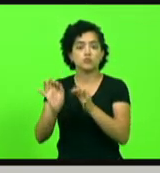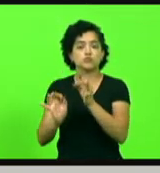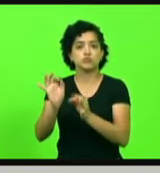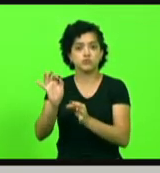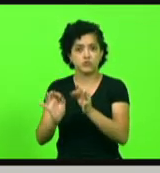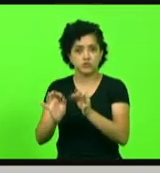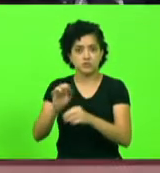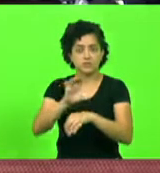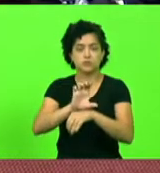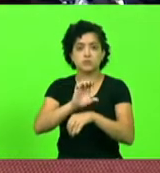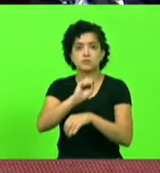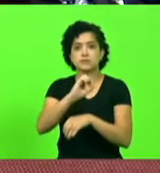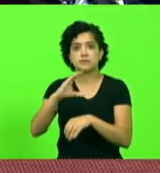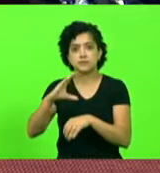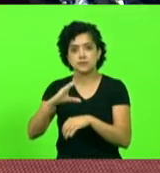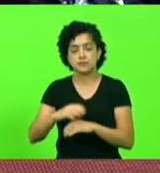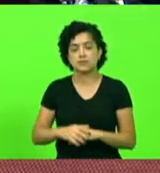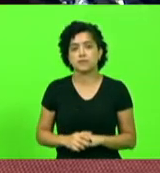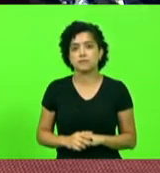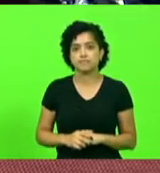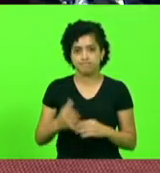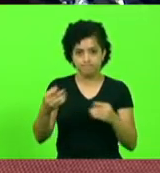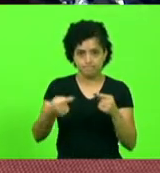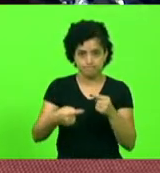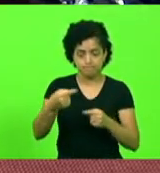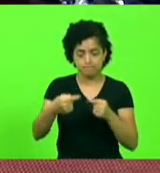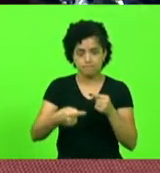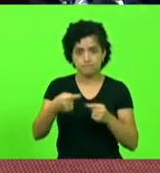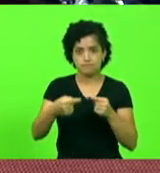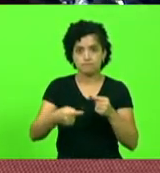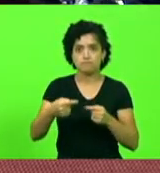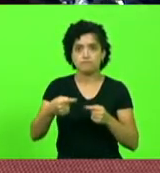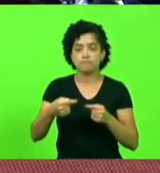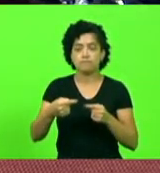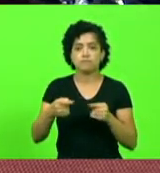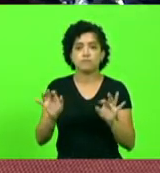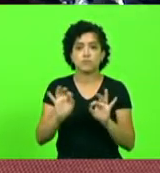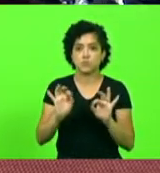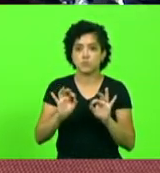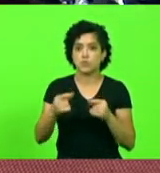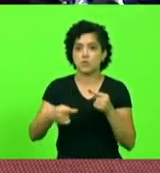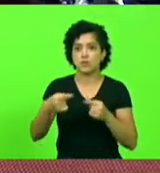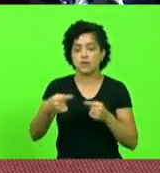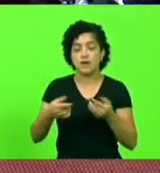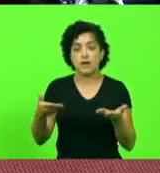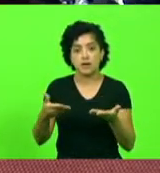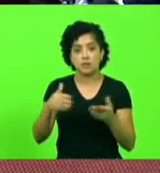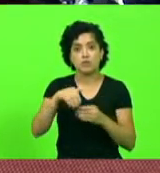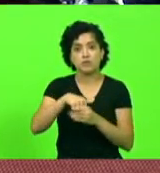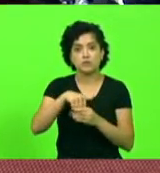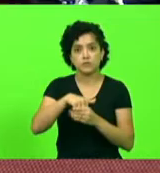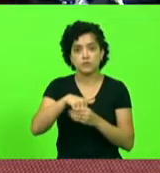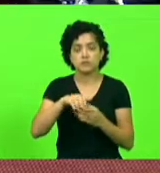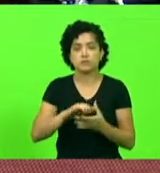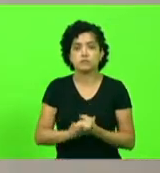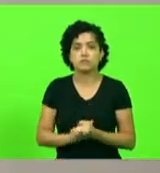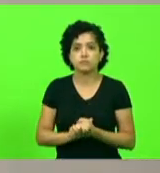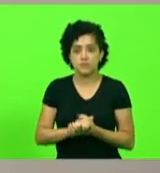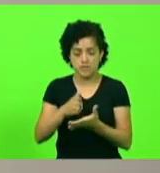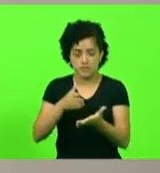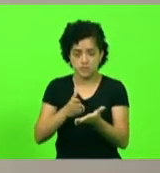Catarina. Em discussão. Não havendo quem queira discutir em votação. Está